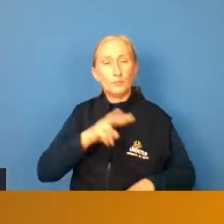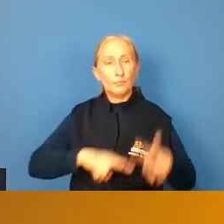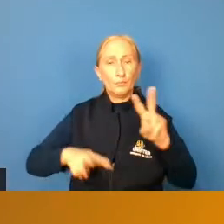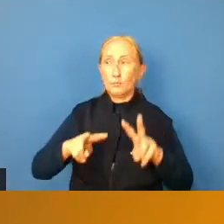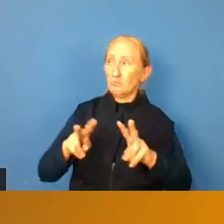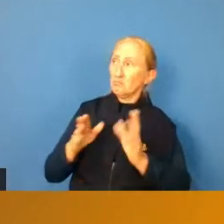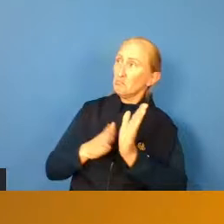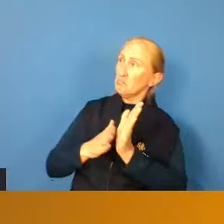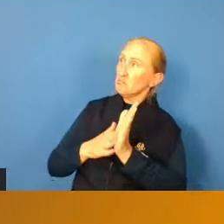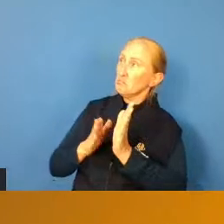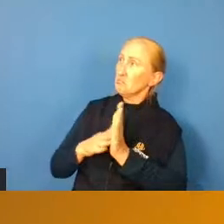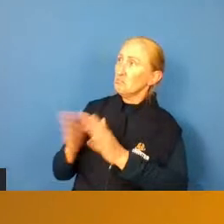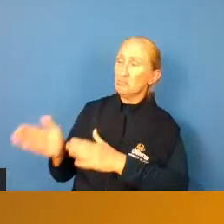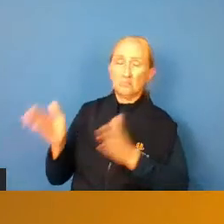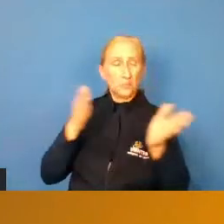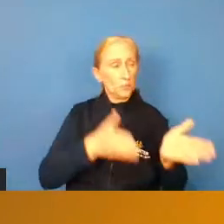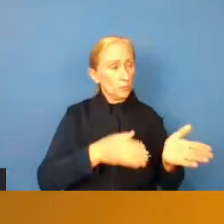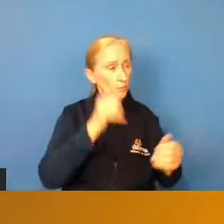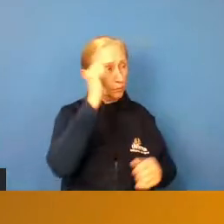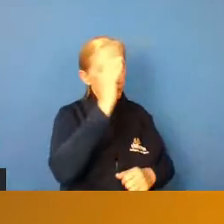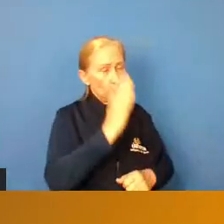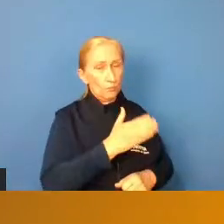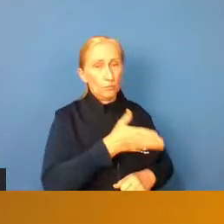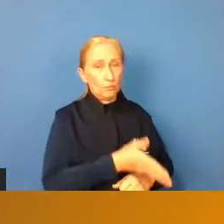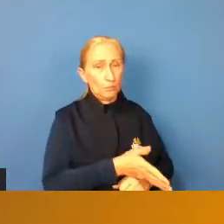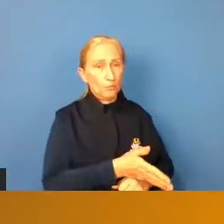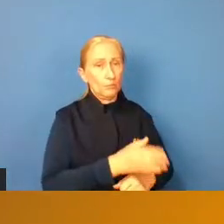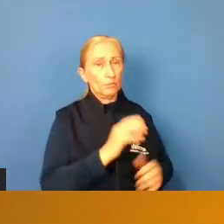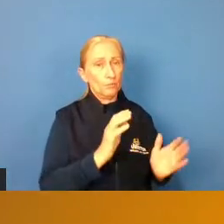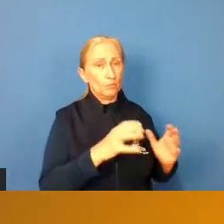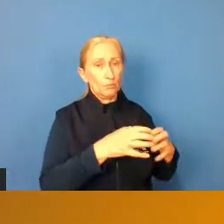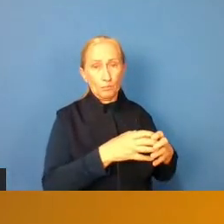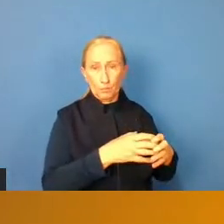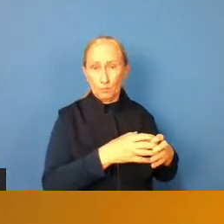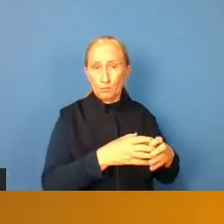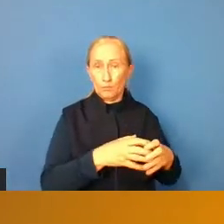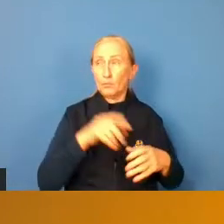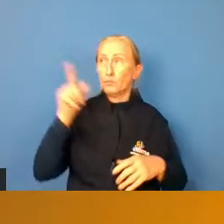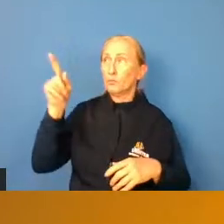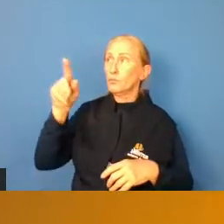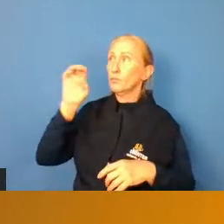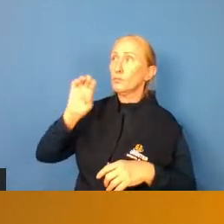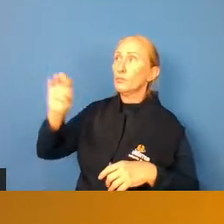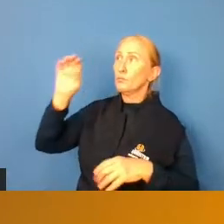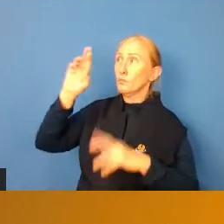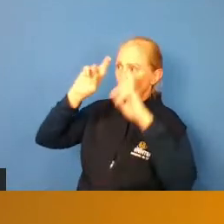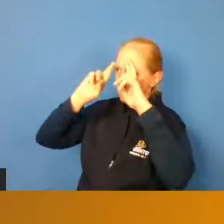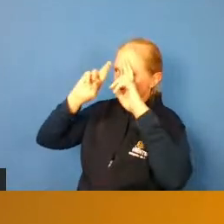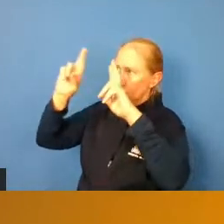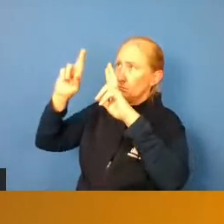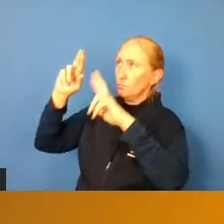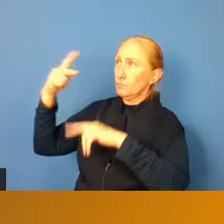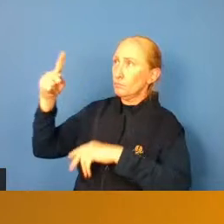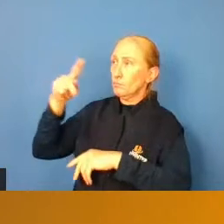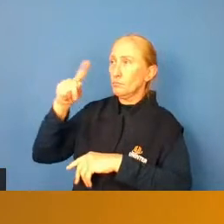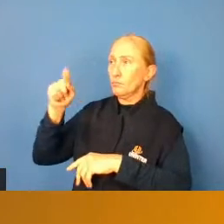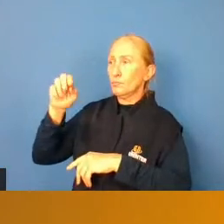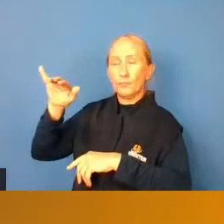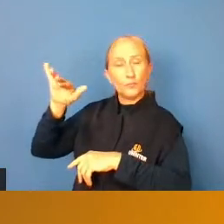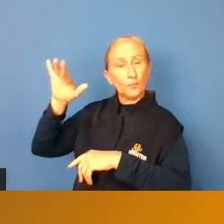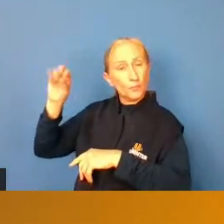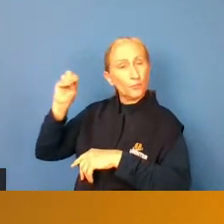maior do que os zagueiros que jogam nos clubes brasileiros né então talvez seja